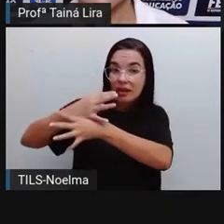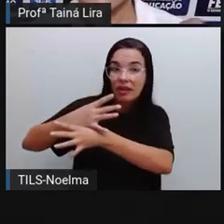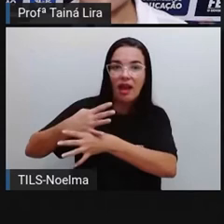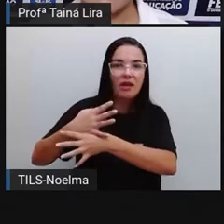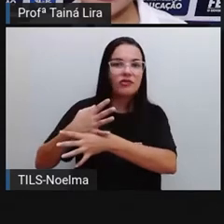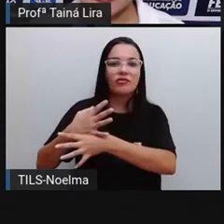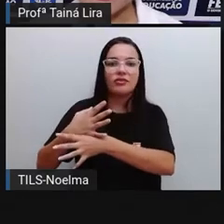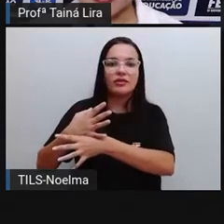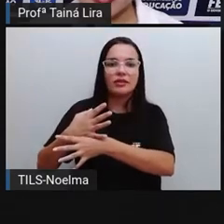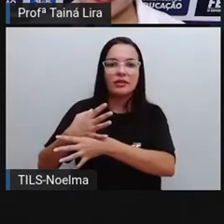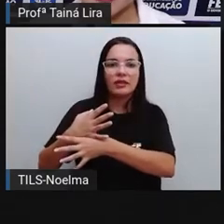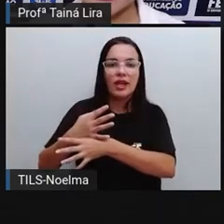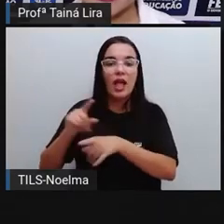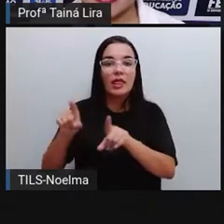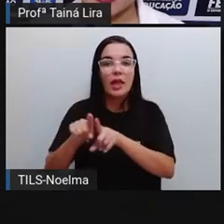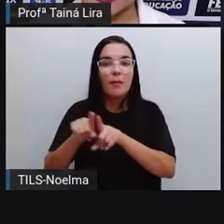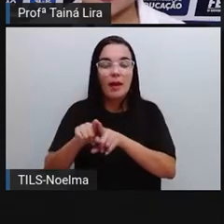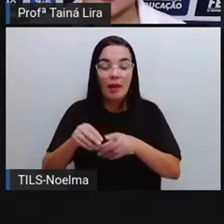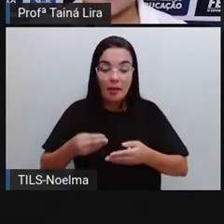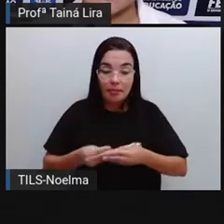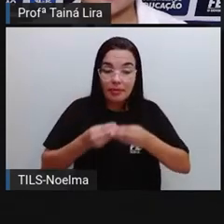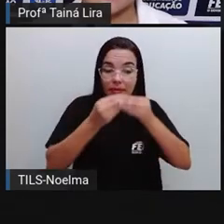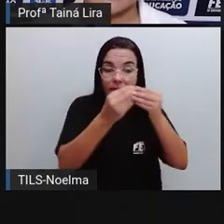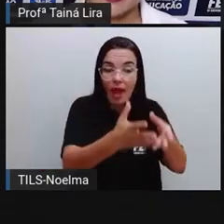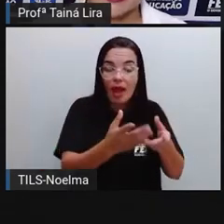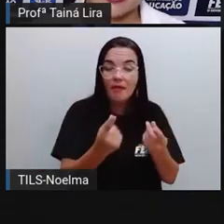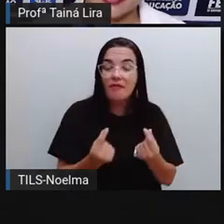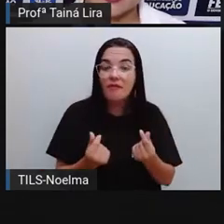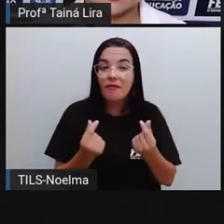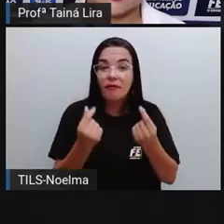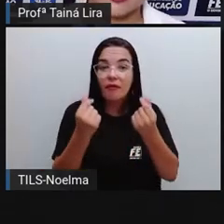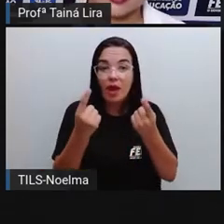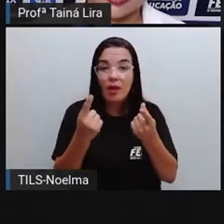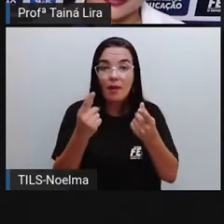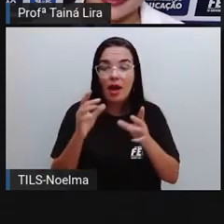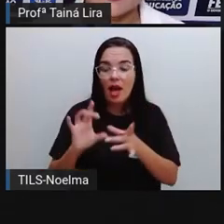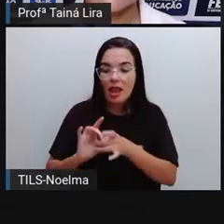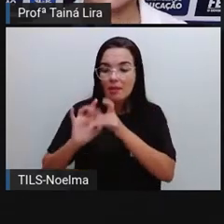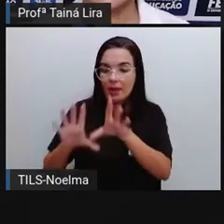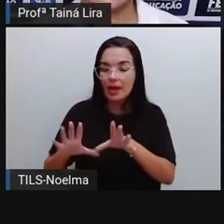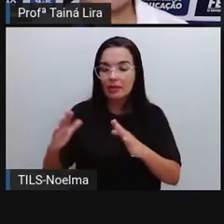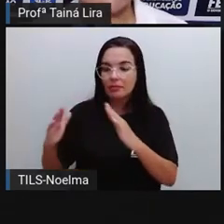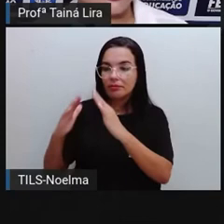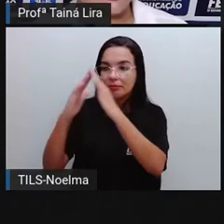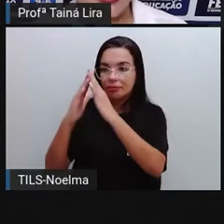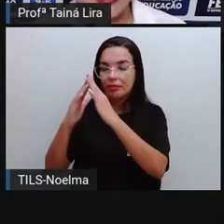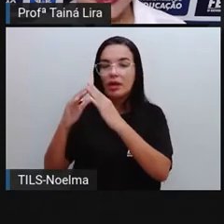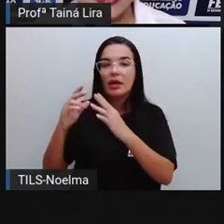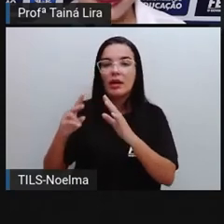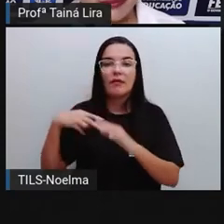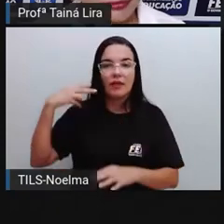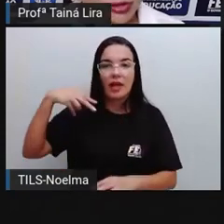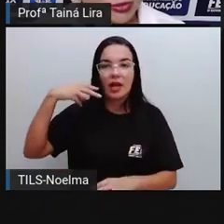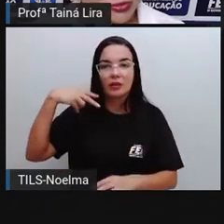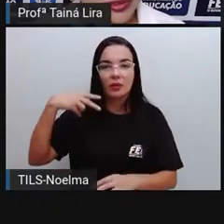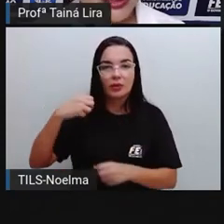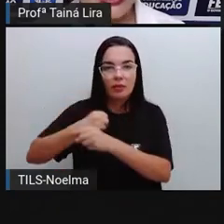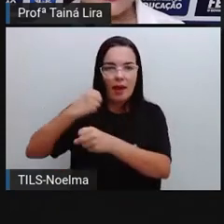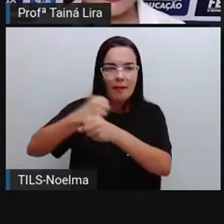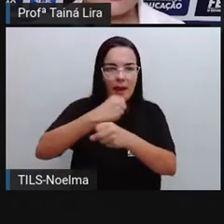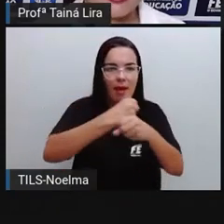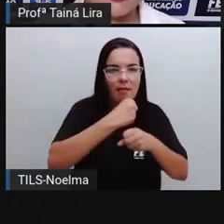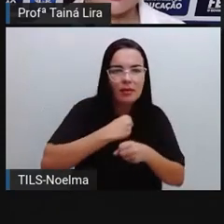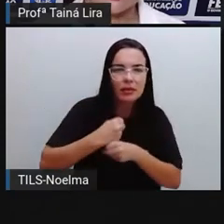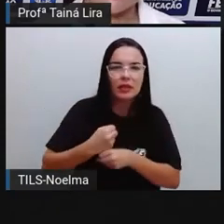tá? A aplicar a verba que lhe é autorizada pela Câmara de Vereadores em Obras, na folha de pagamento da Prefeitura